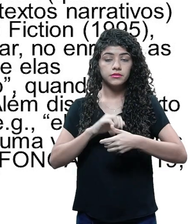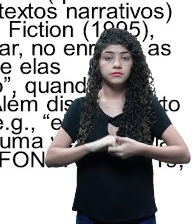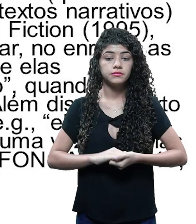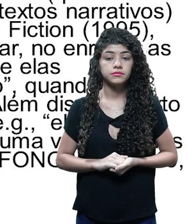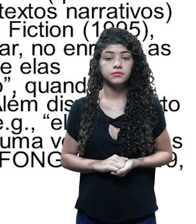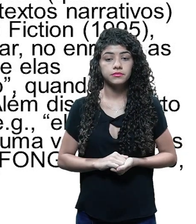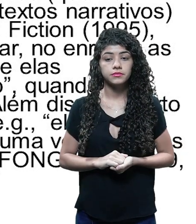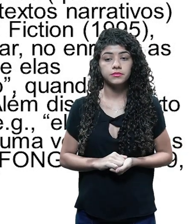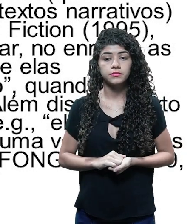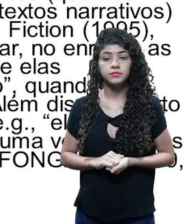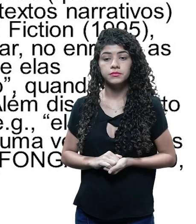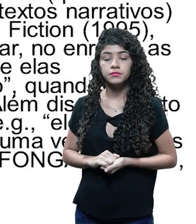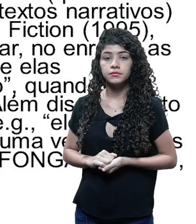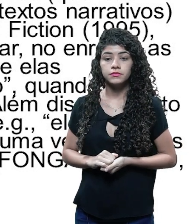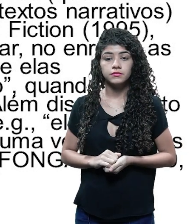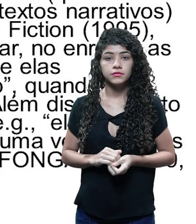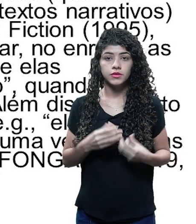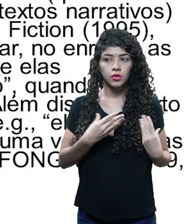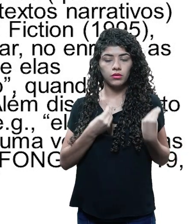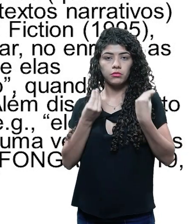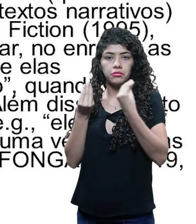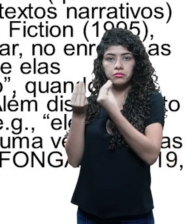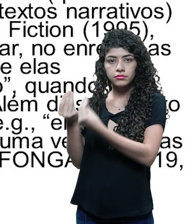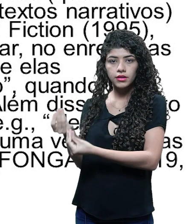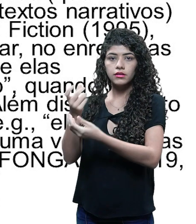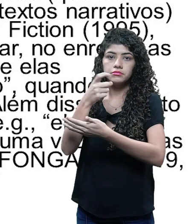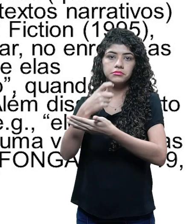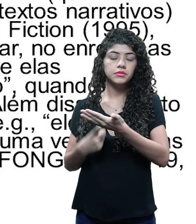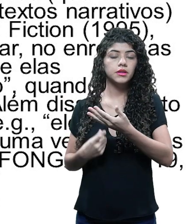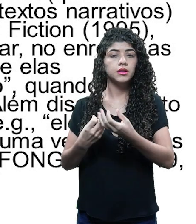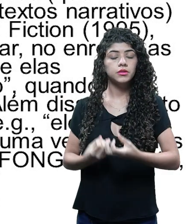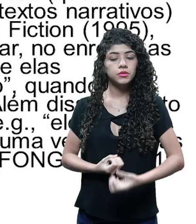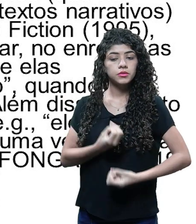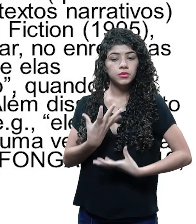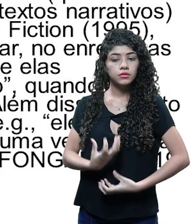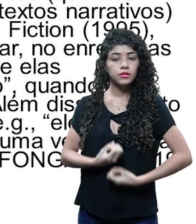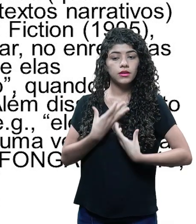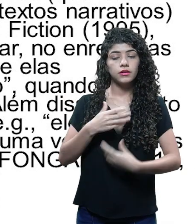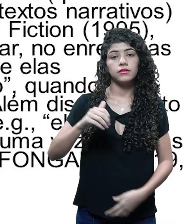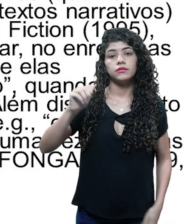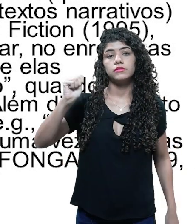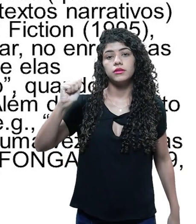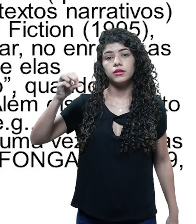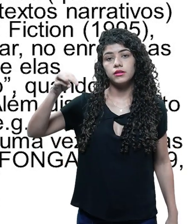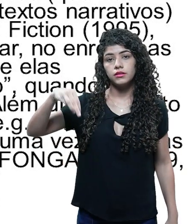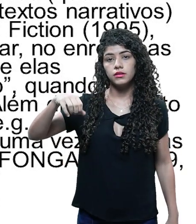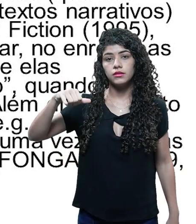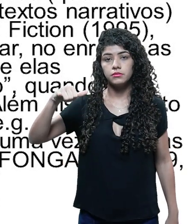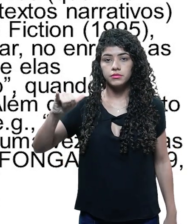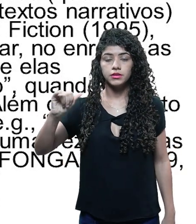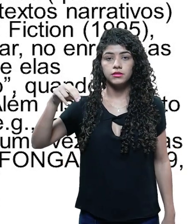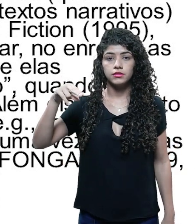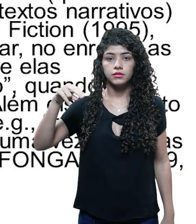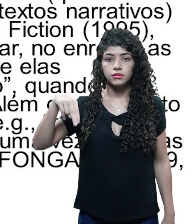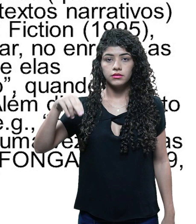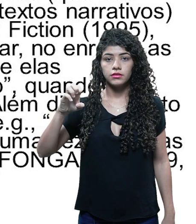indutivamente e de modo dado, textos narrativos como Amnésia, 500